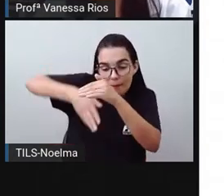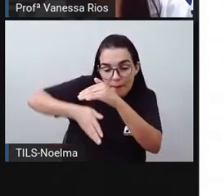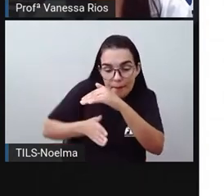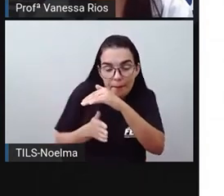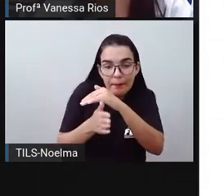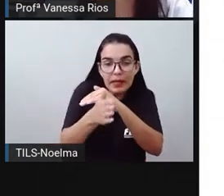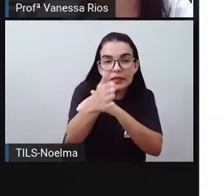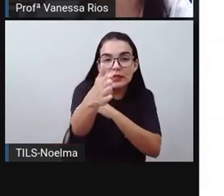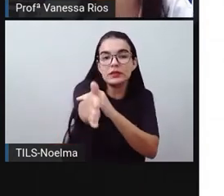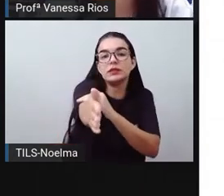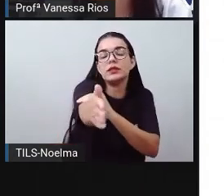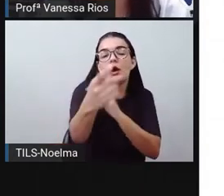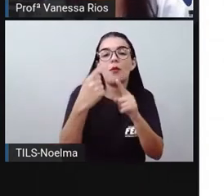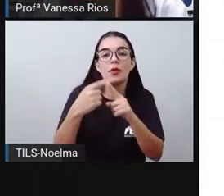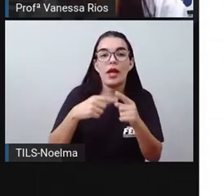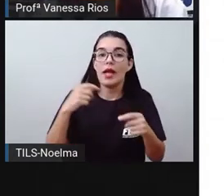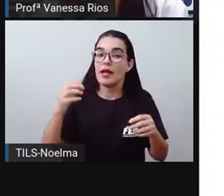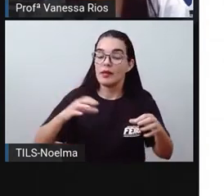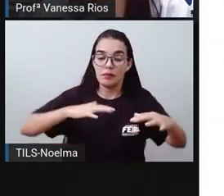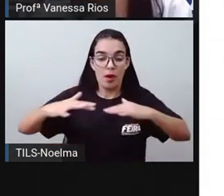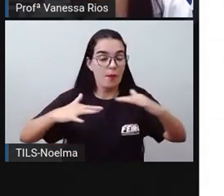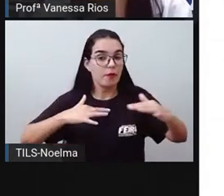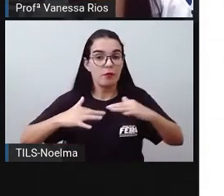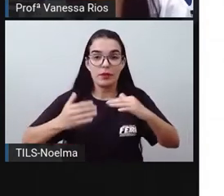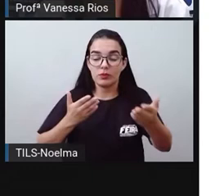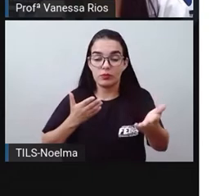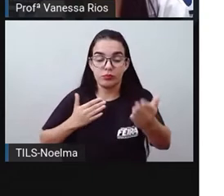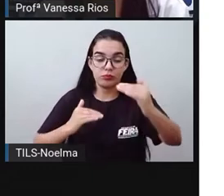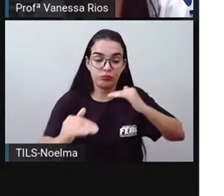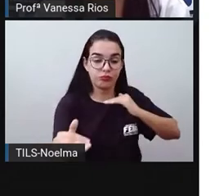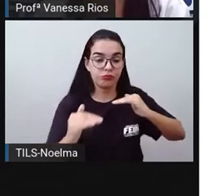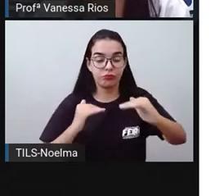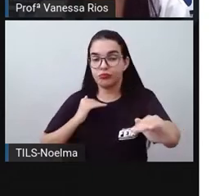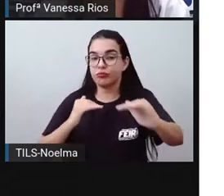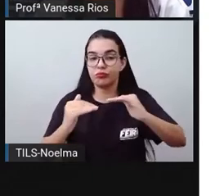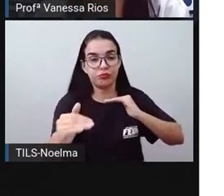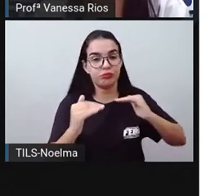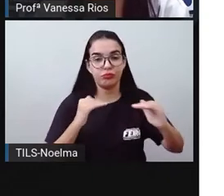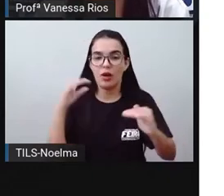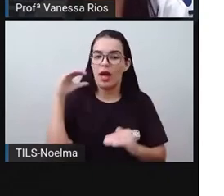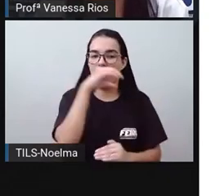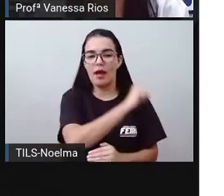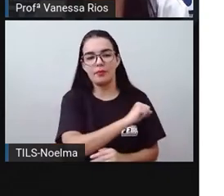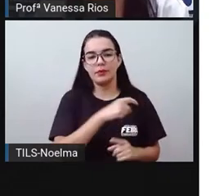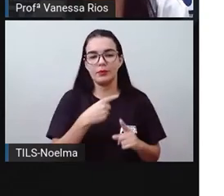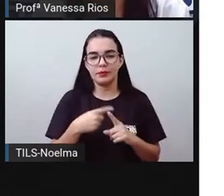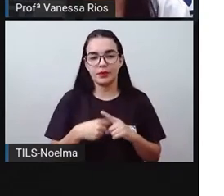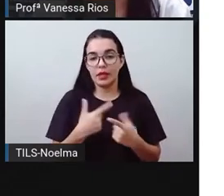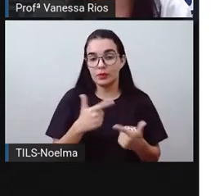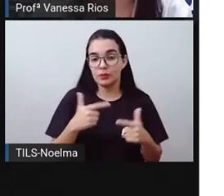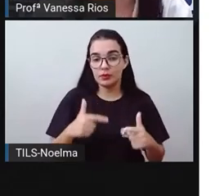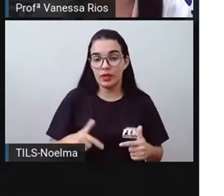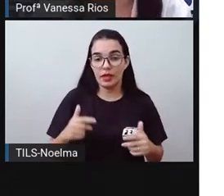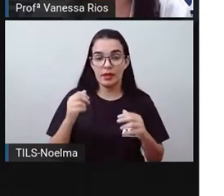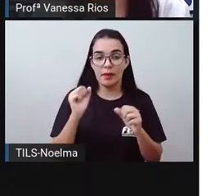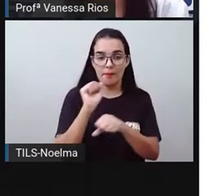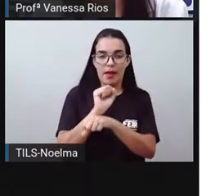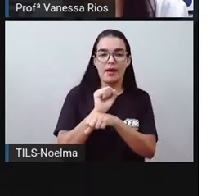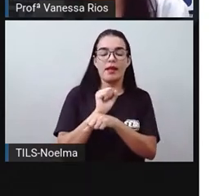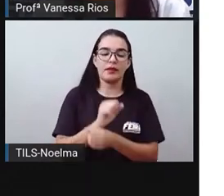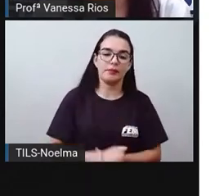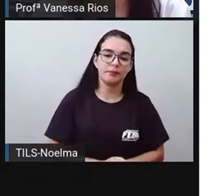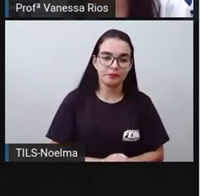pessoas conseguem circular mais rápido, né? Percorrendo as distâncias que necessitam percorrer. Os transportes